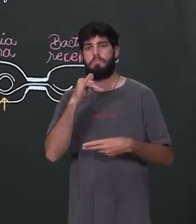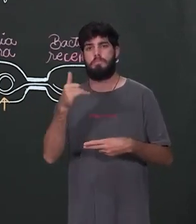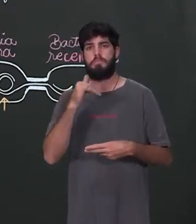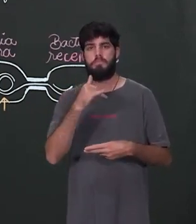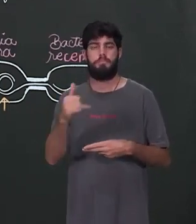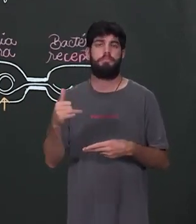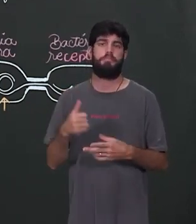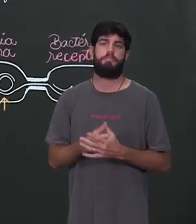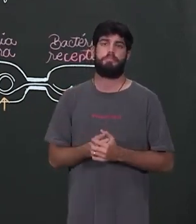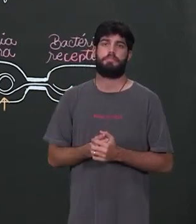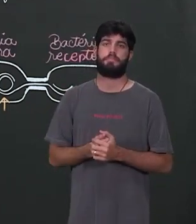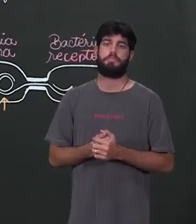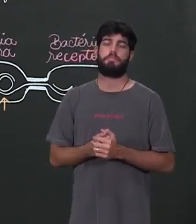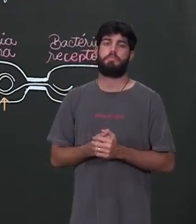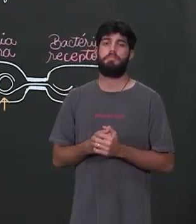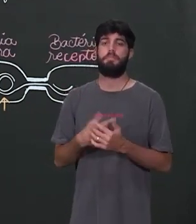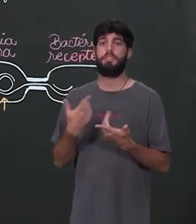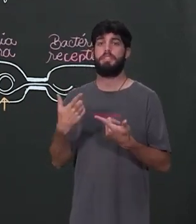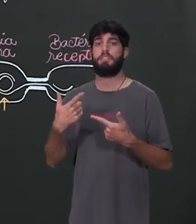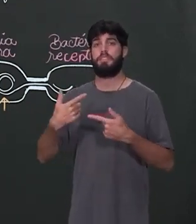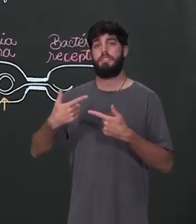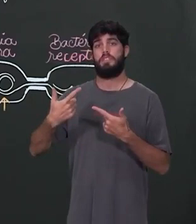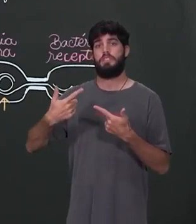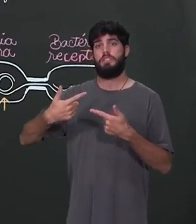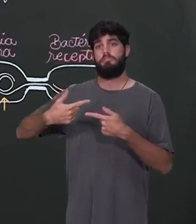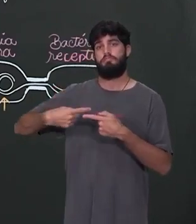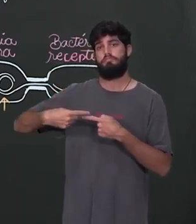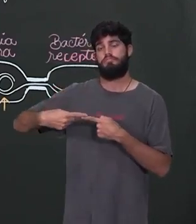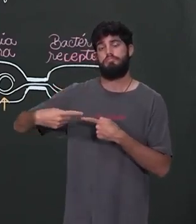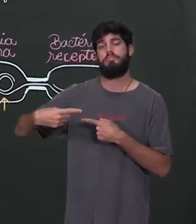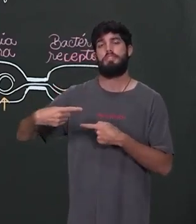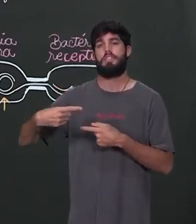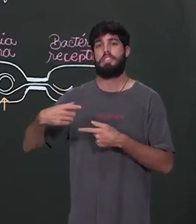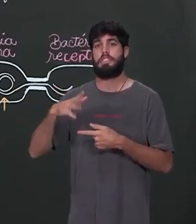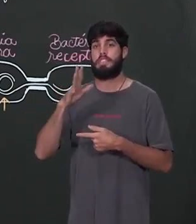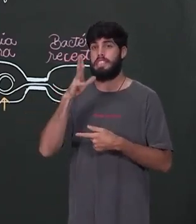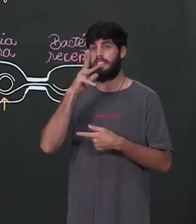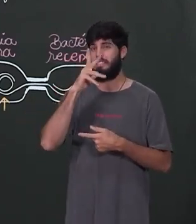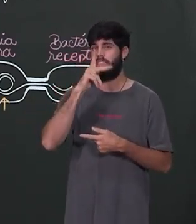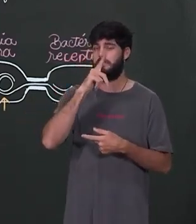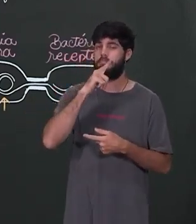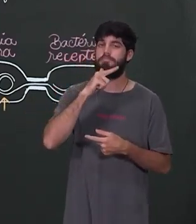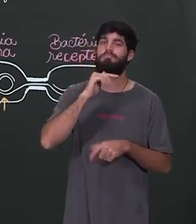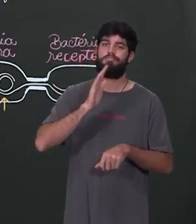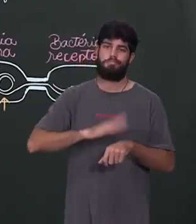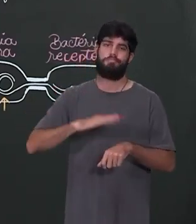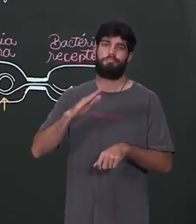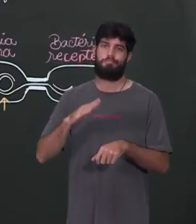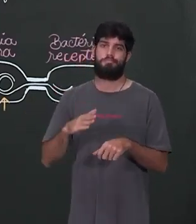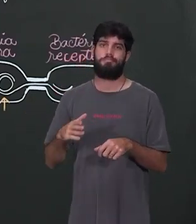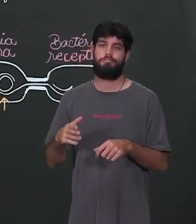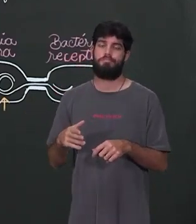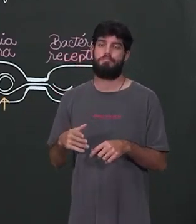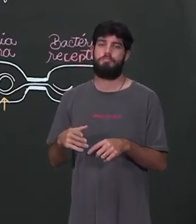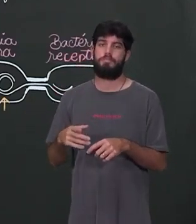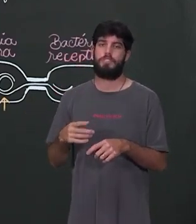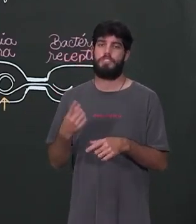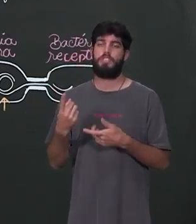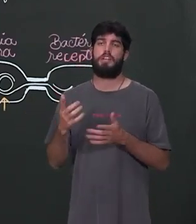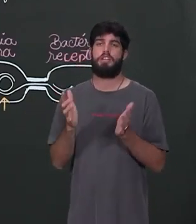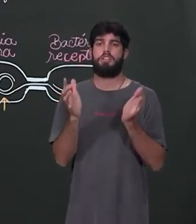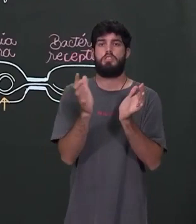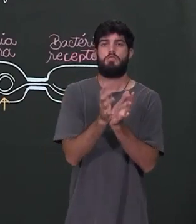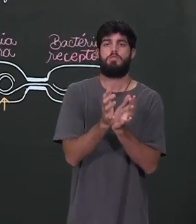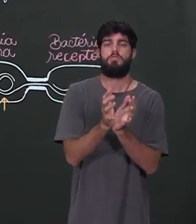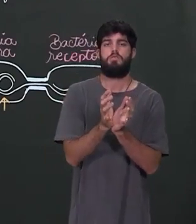aconteça esse tipo de reprodução. É uma reprodução que ela demora mais, que essas células, elas terão que ser produzidas. Em cada espécie,